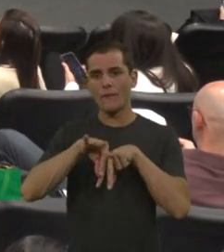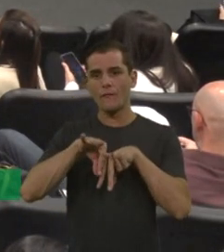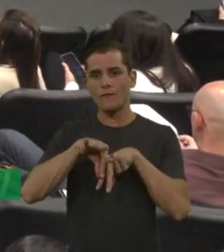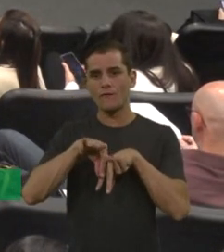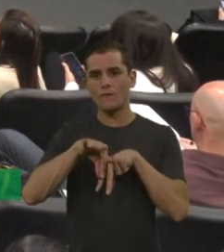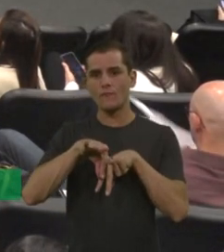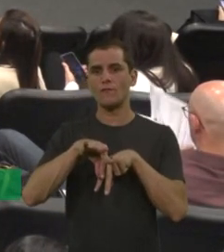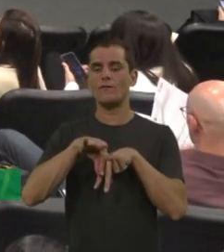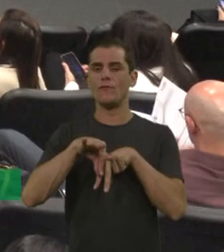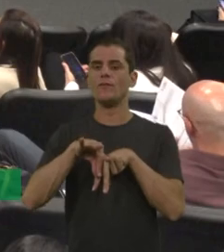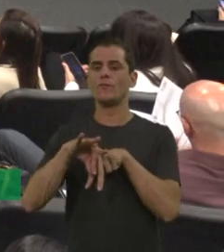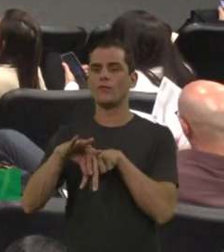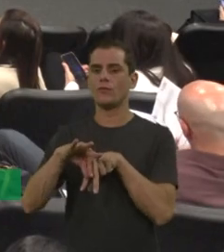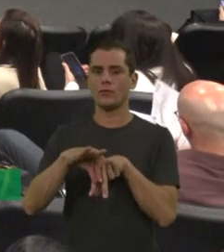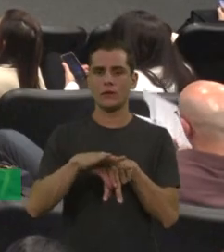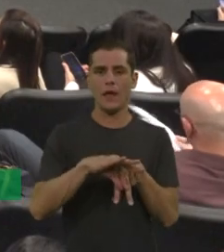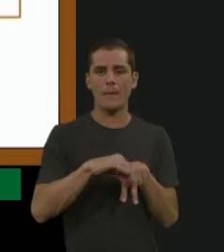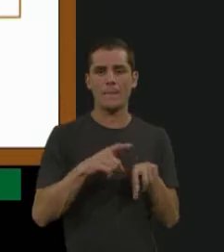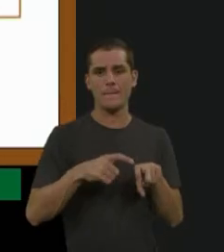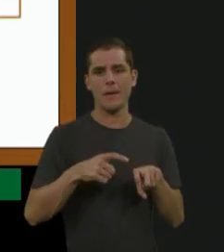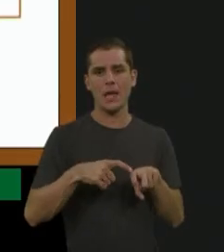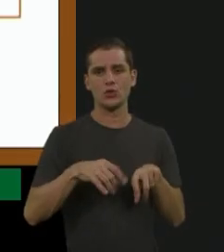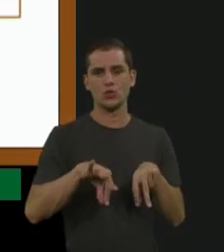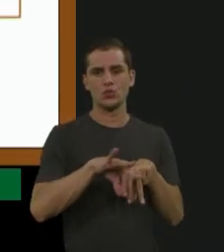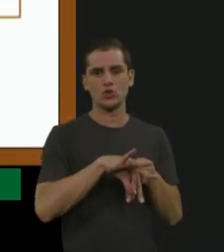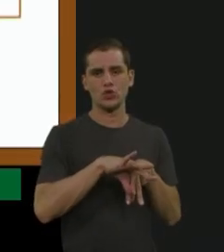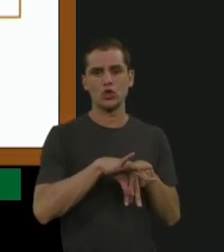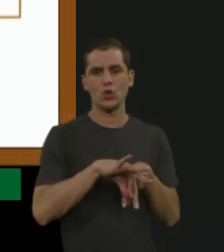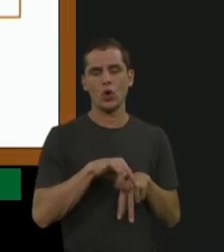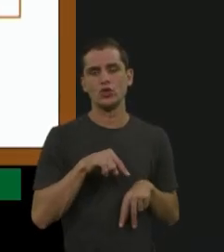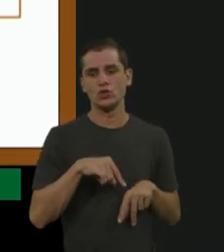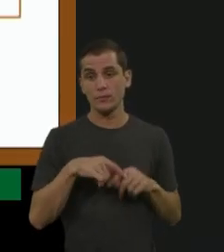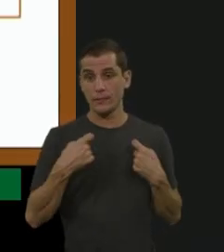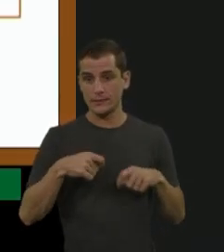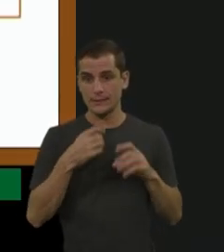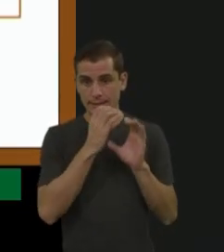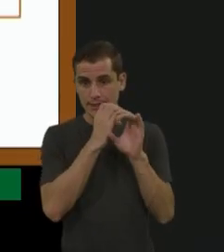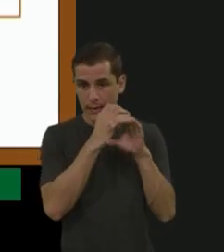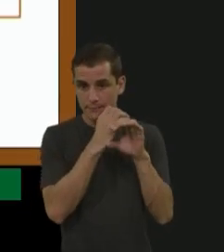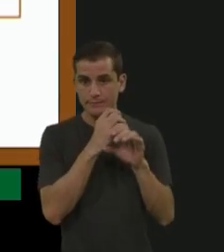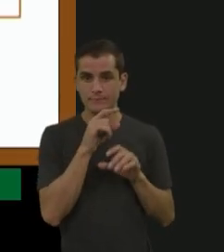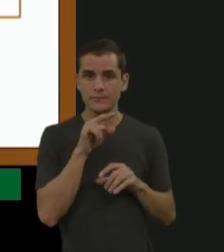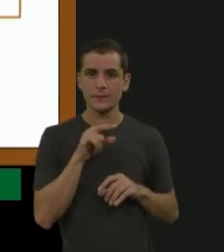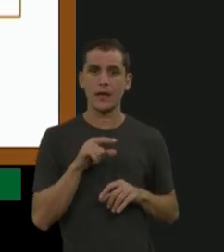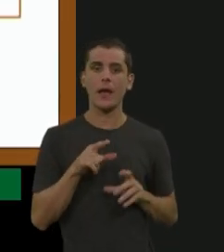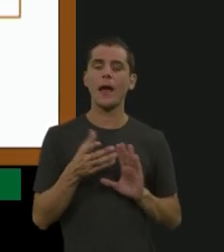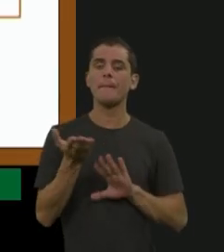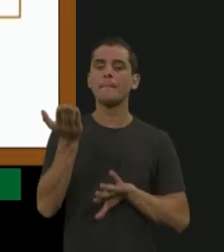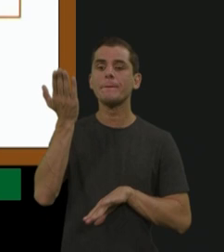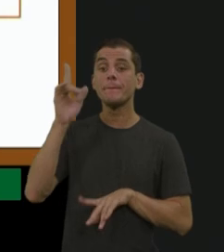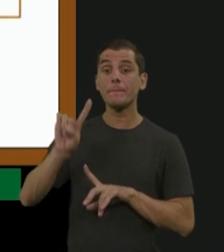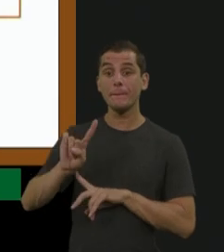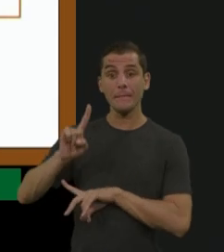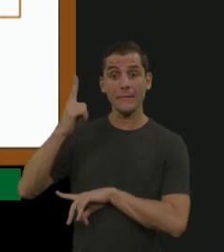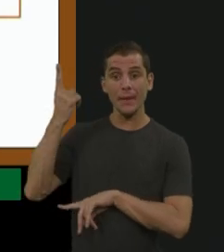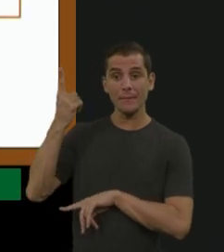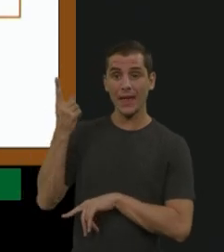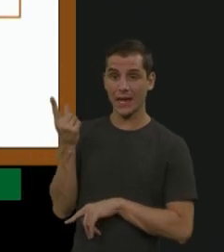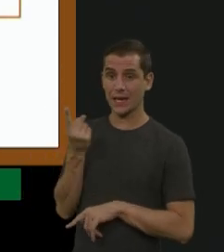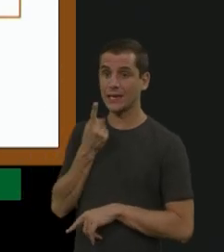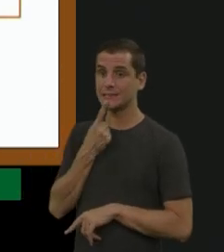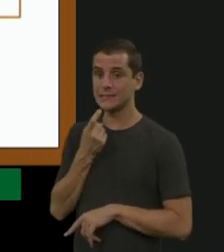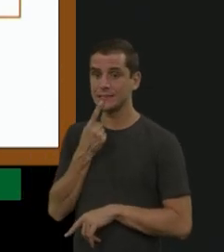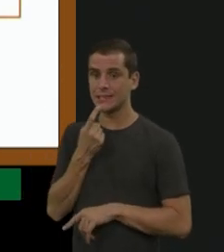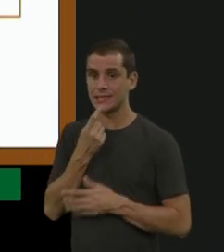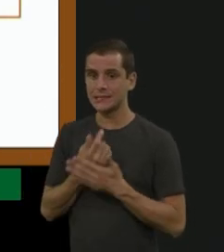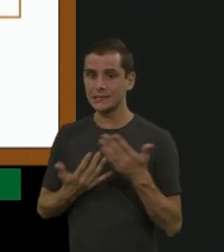no SUS. Então, só para a gente ter um histórico, a primeira transfusão de sangue no mundo foi feita em 1840, e depois os derivados